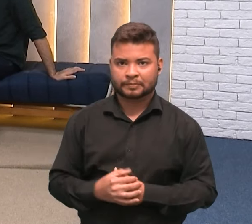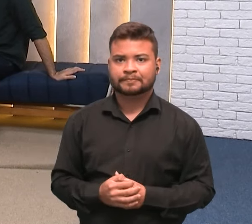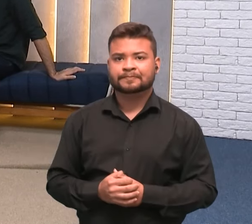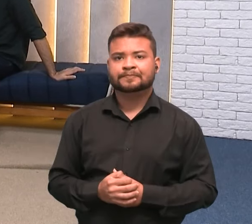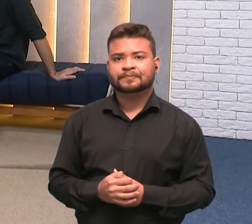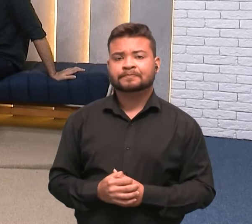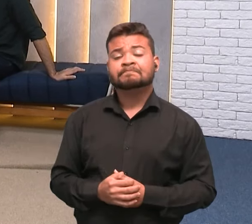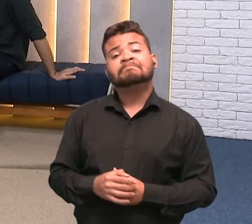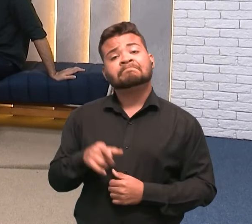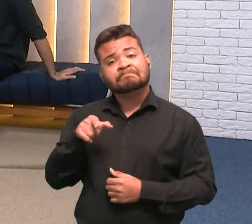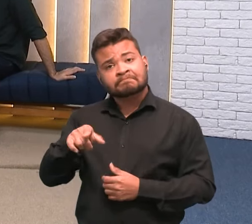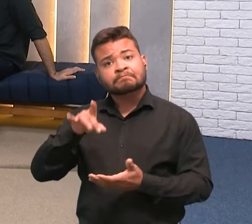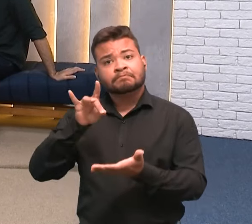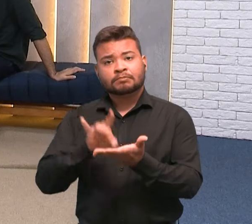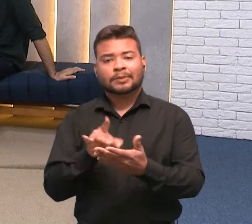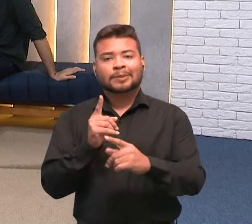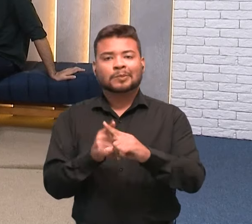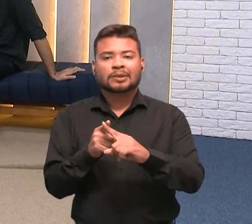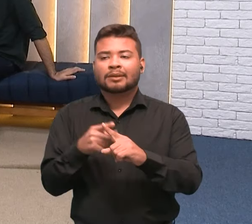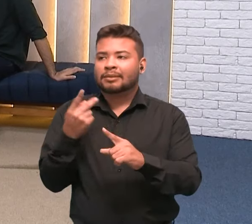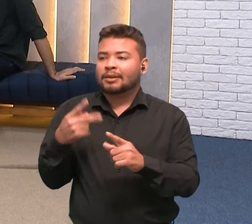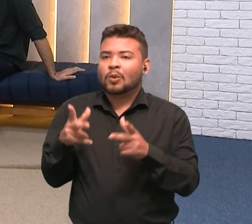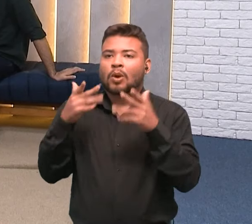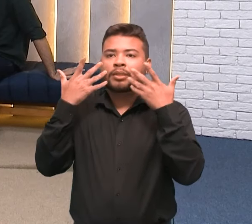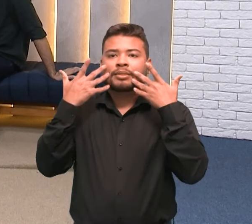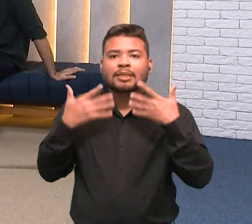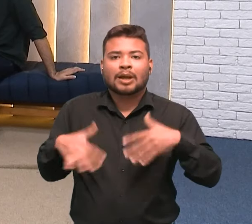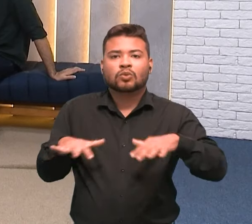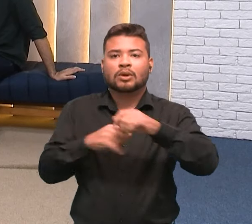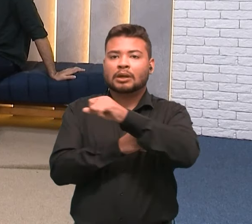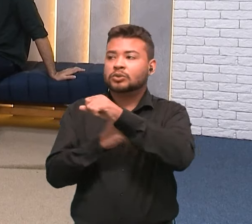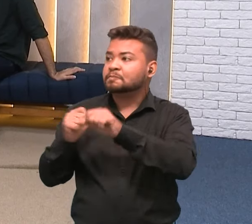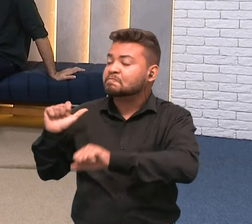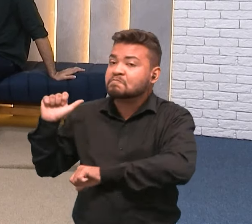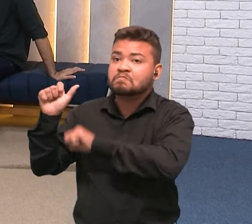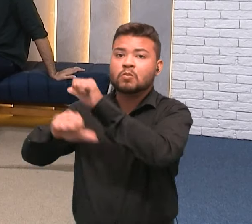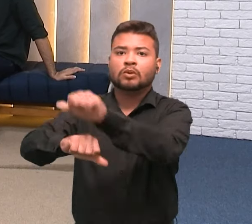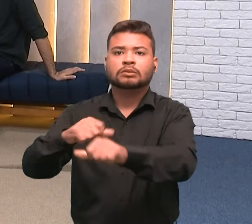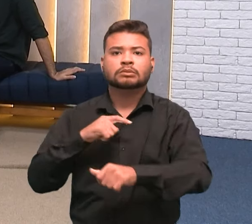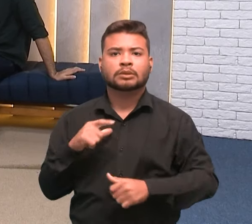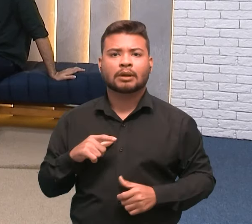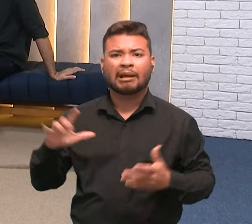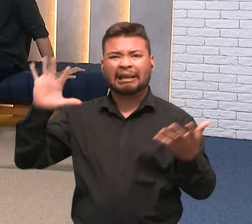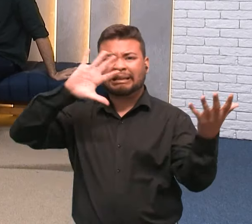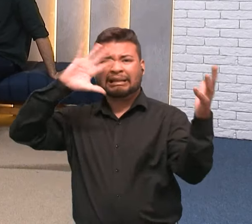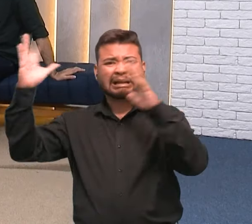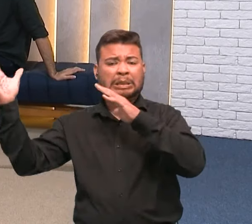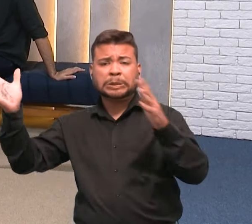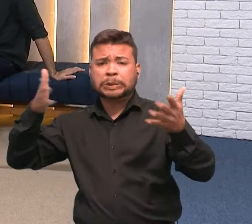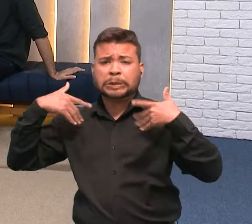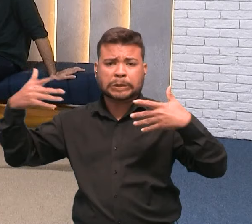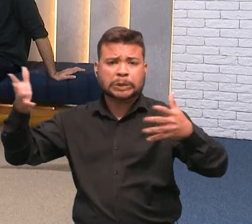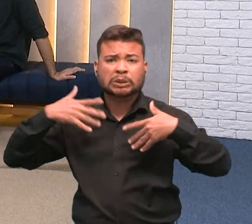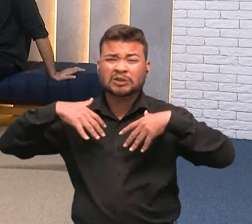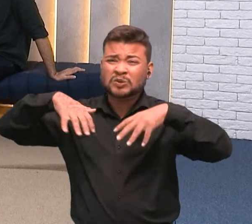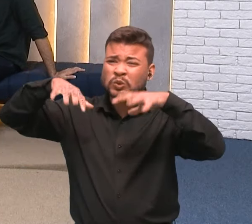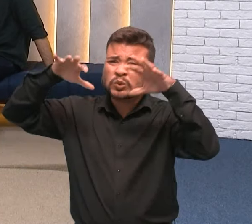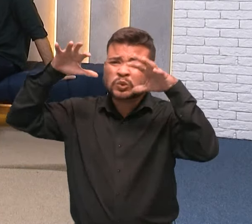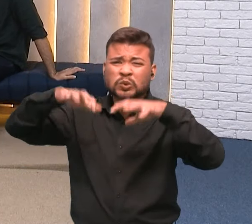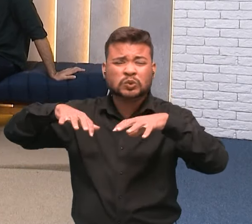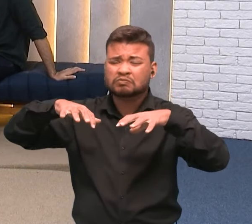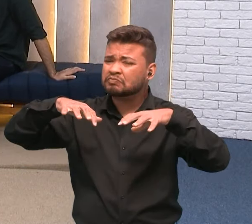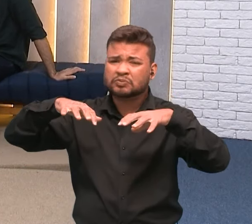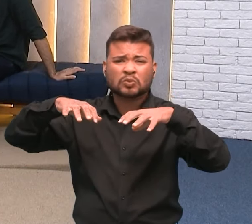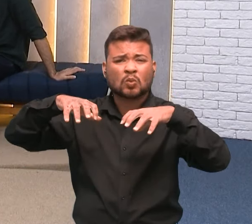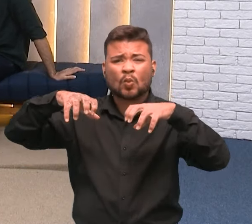a estrutura mesmo natural que a gente tem, tão alterada, calor intenso, chuvas bem mais escassas do